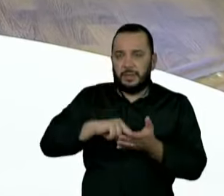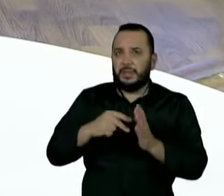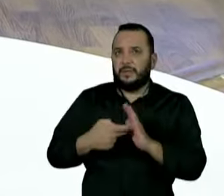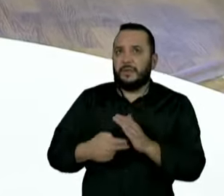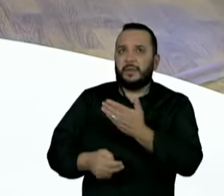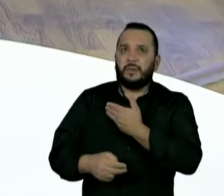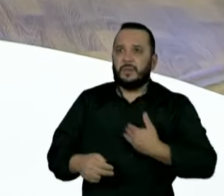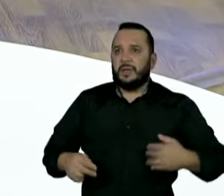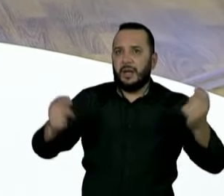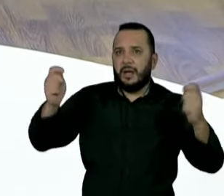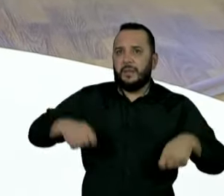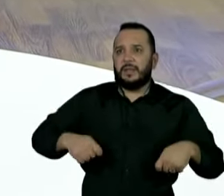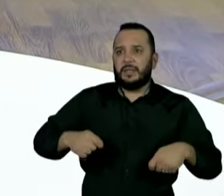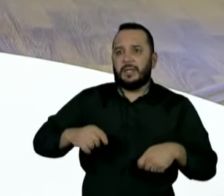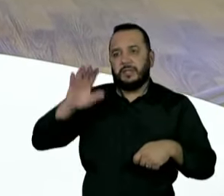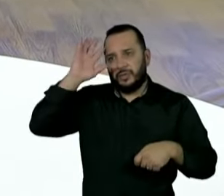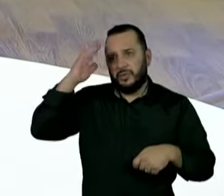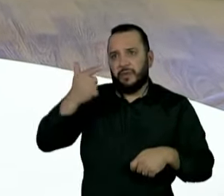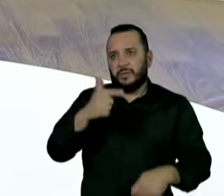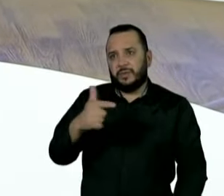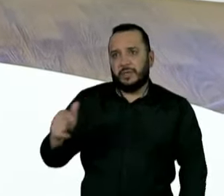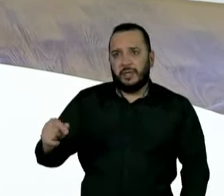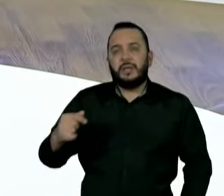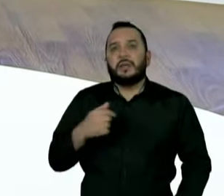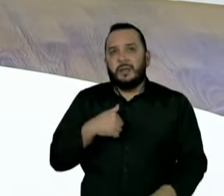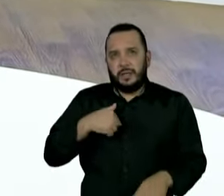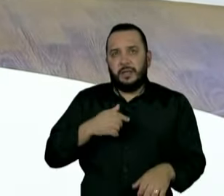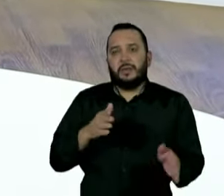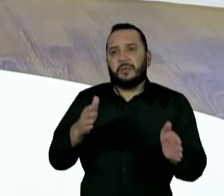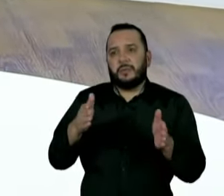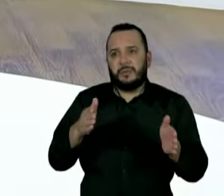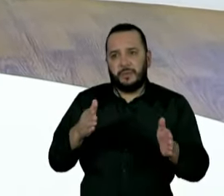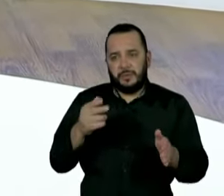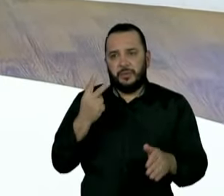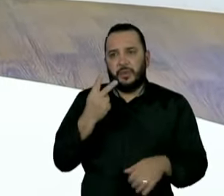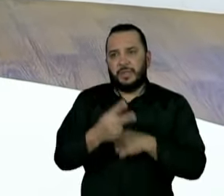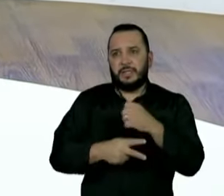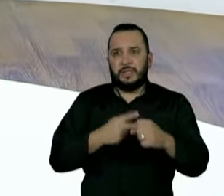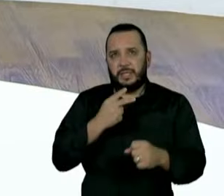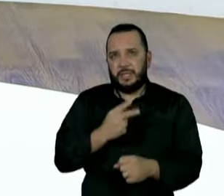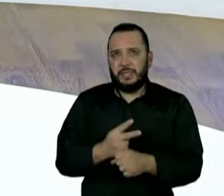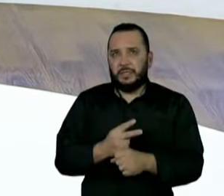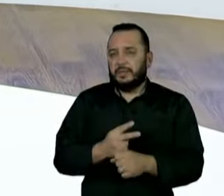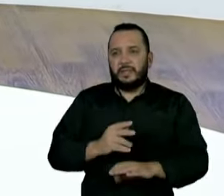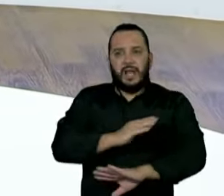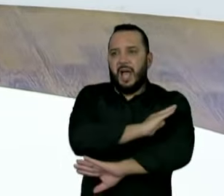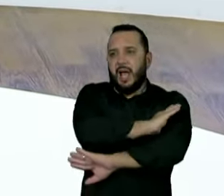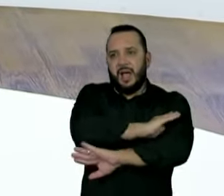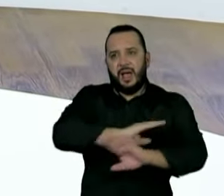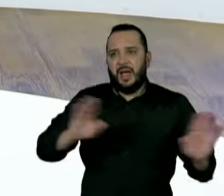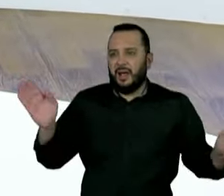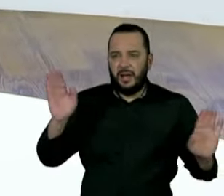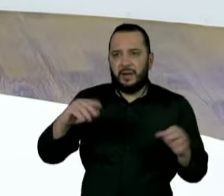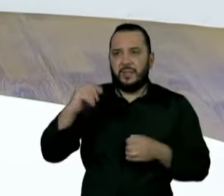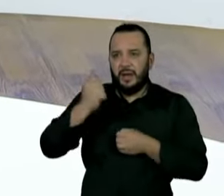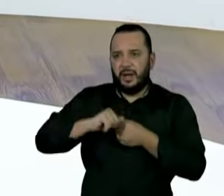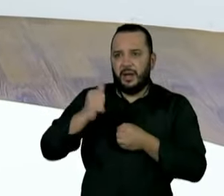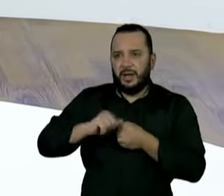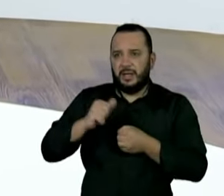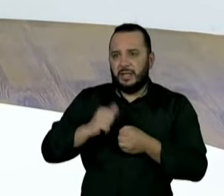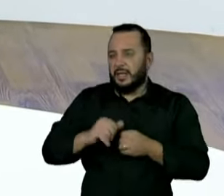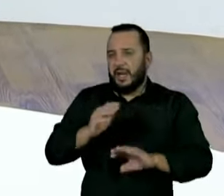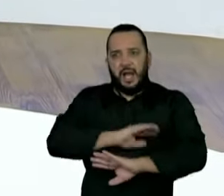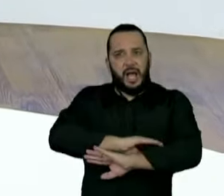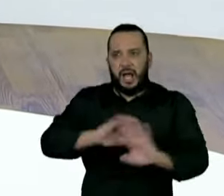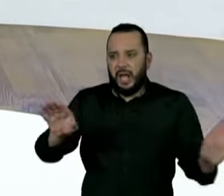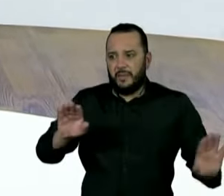poderes públicos. Eu dei um prazo, estabeleci uma meta, dois anos, é o prazo final, para nós não termos mais um formato como esse da